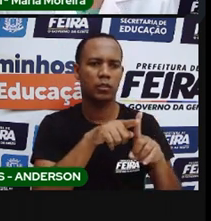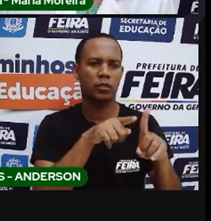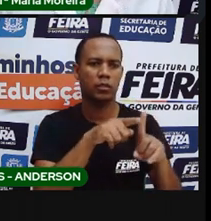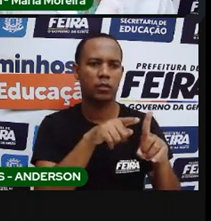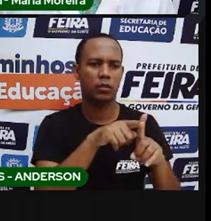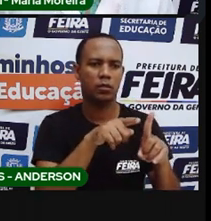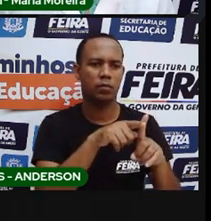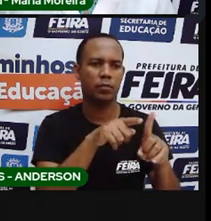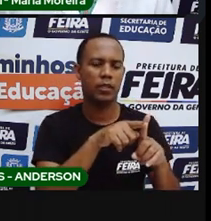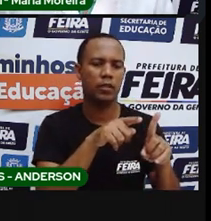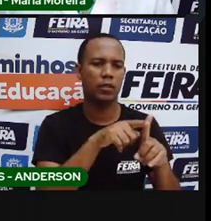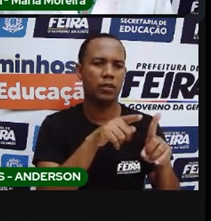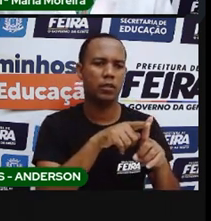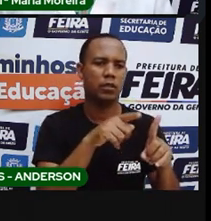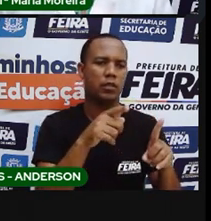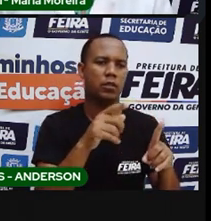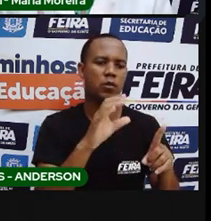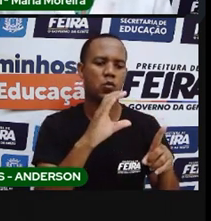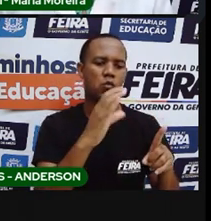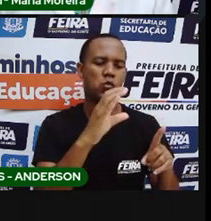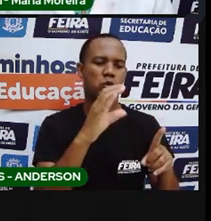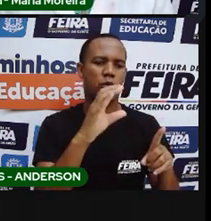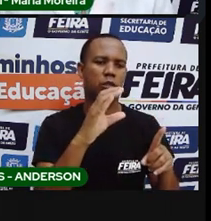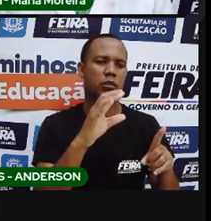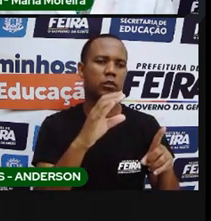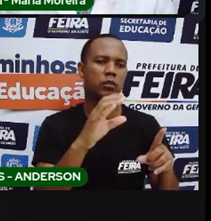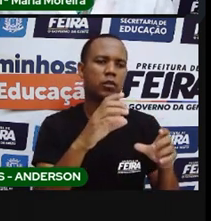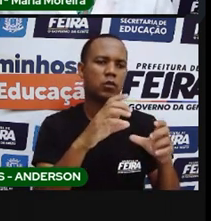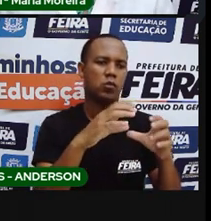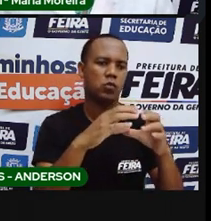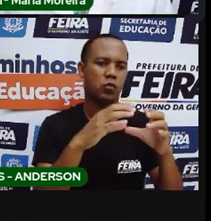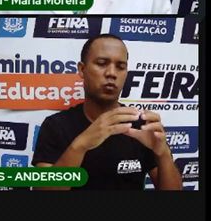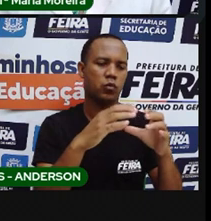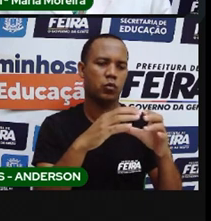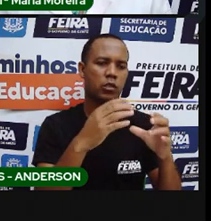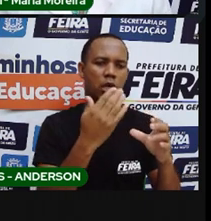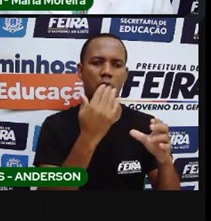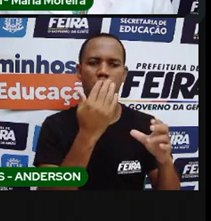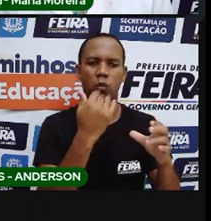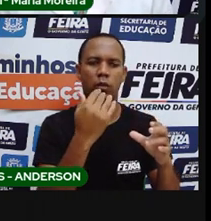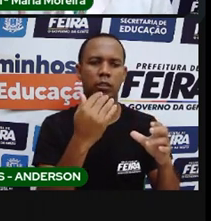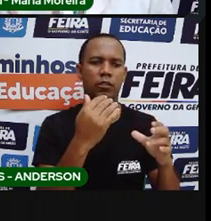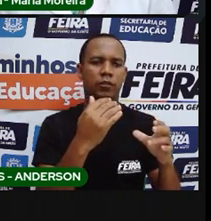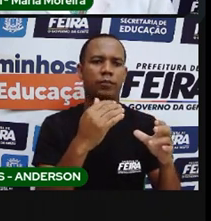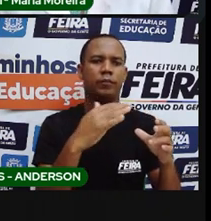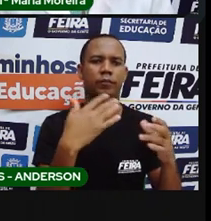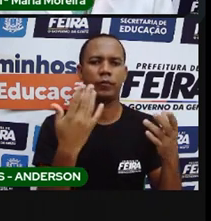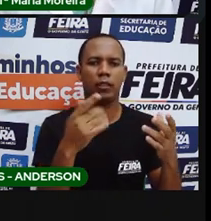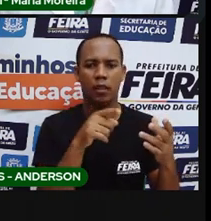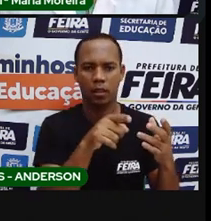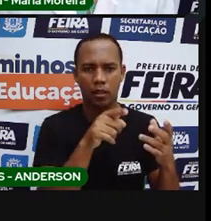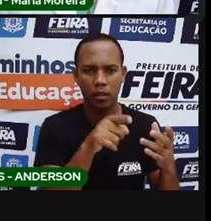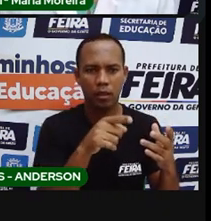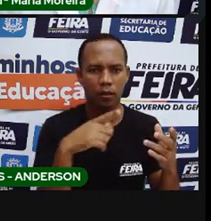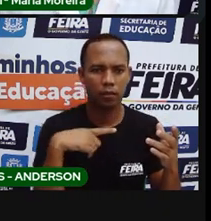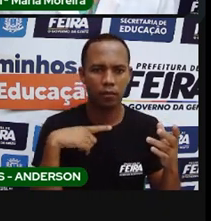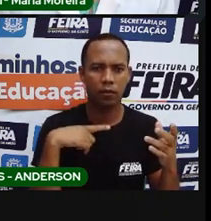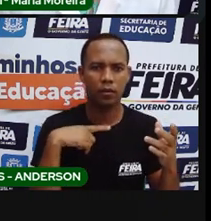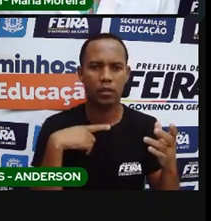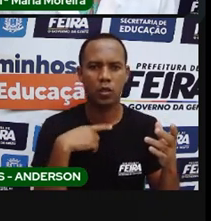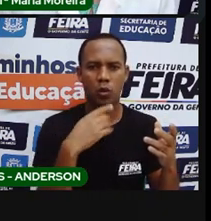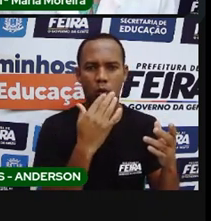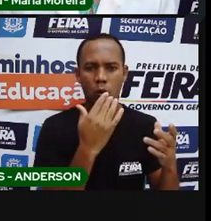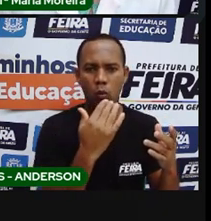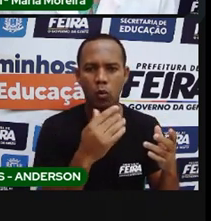que é aquela coisa que a gente conhece de mestre, para a gente do São João, que faz doce, ele faz licor, suco, e